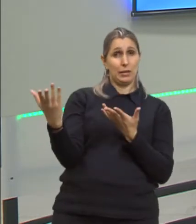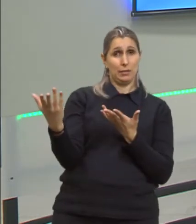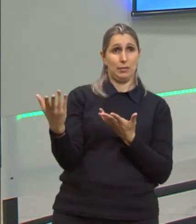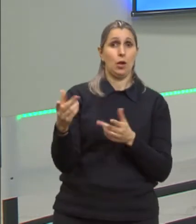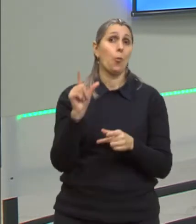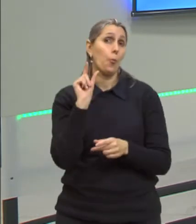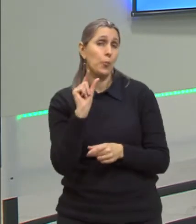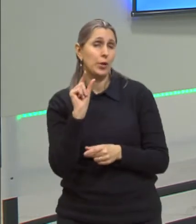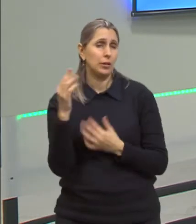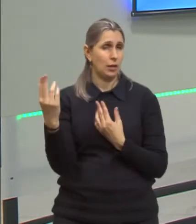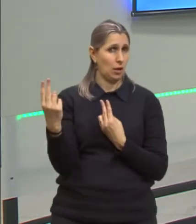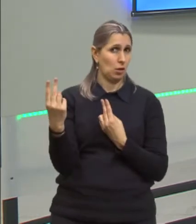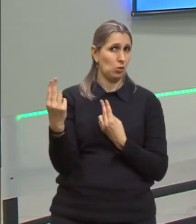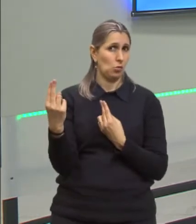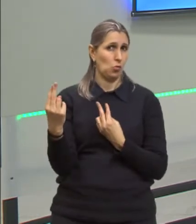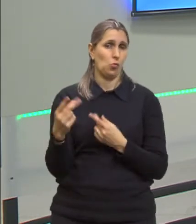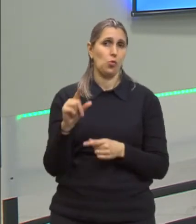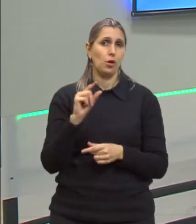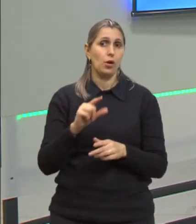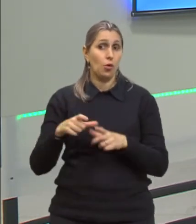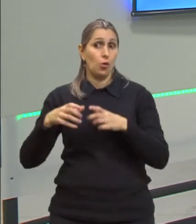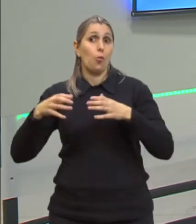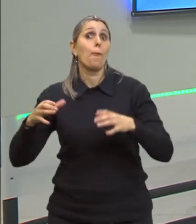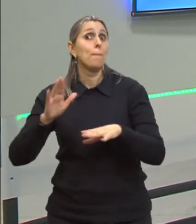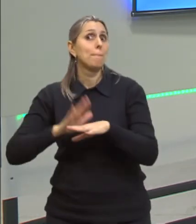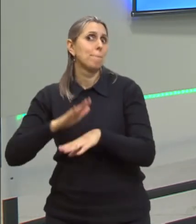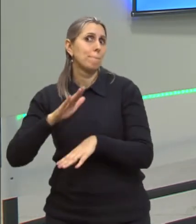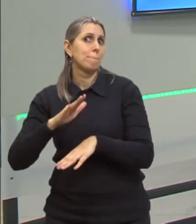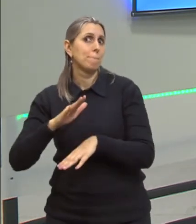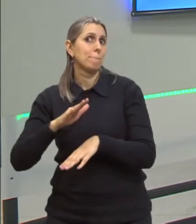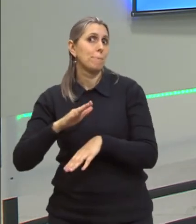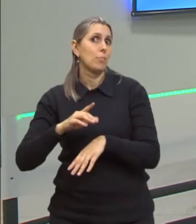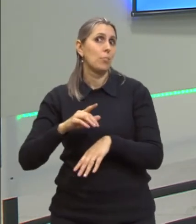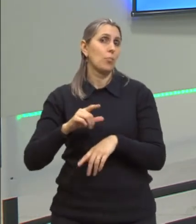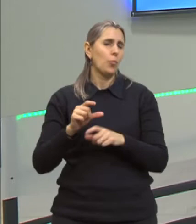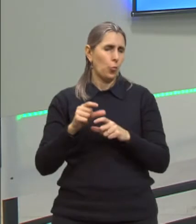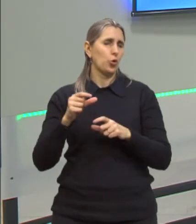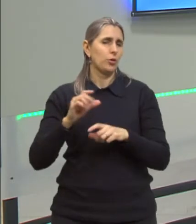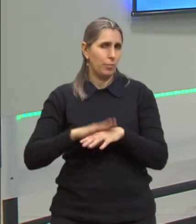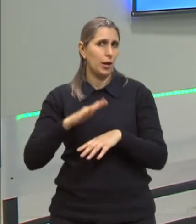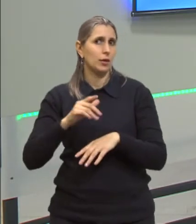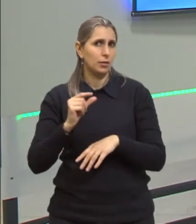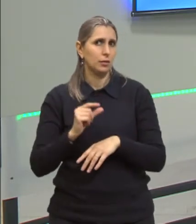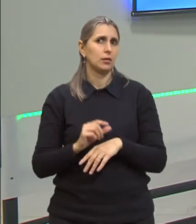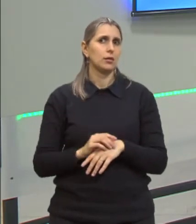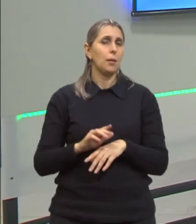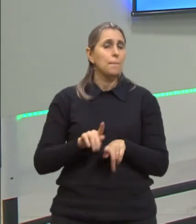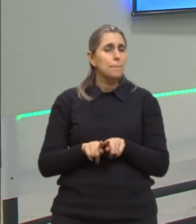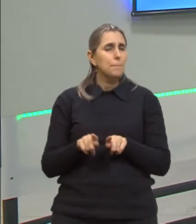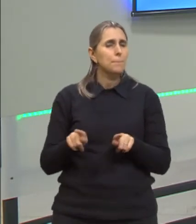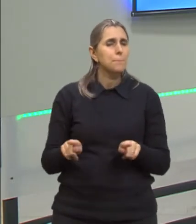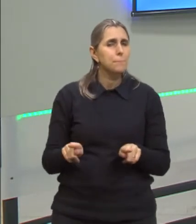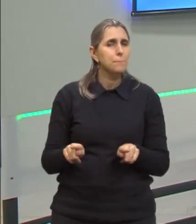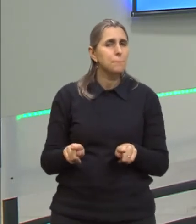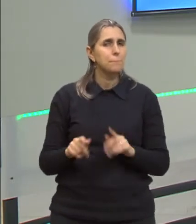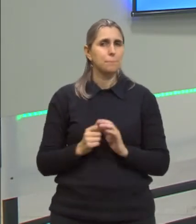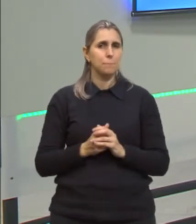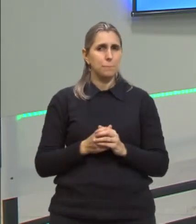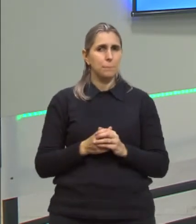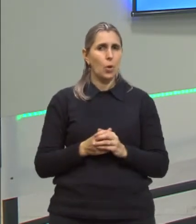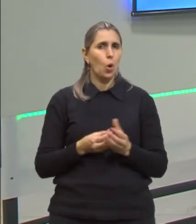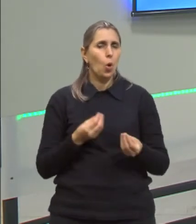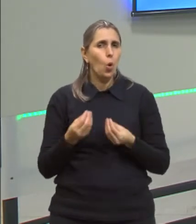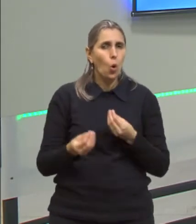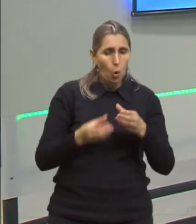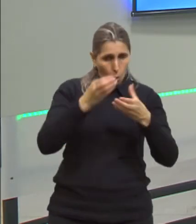da dilatação da água. Dilatou-se muito mais, só que, muito mais não, mais um pouquinho. Mas, como o